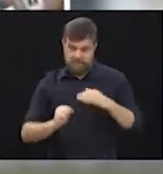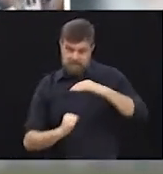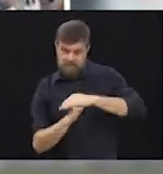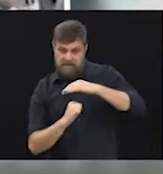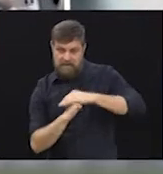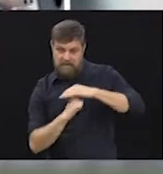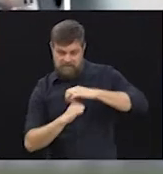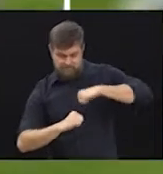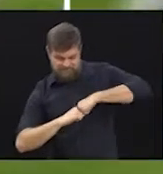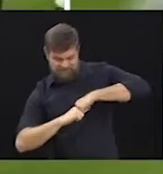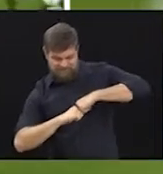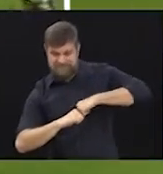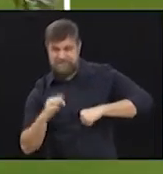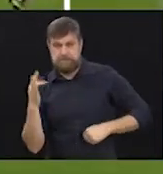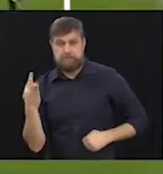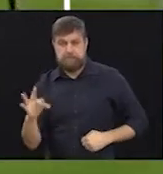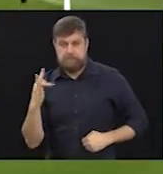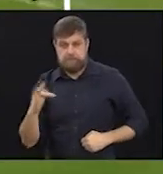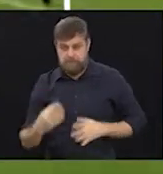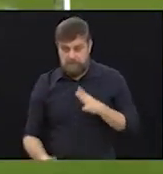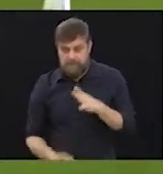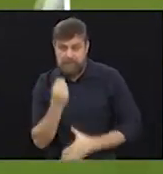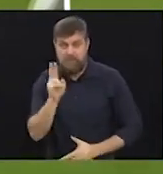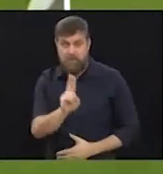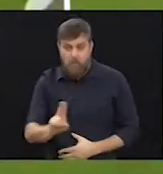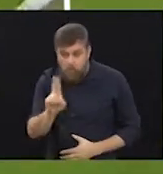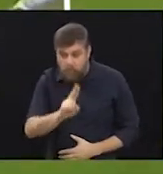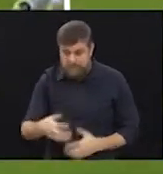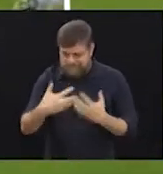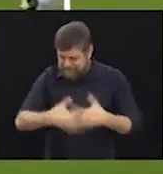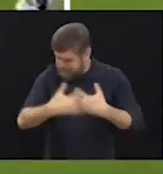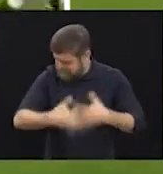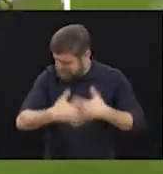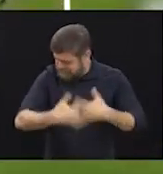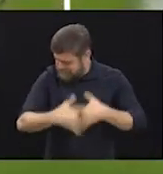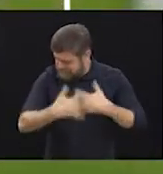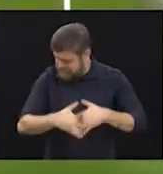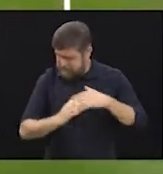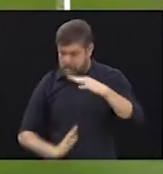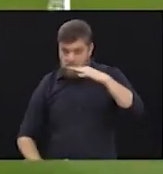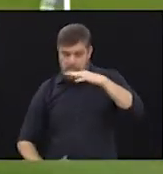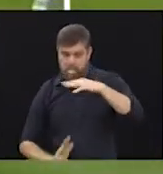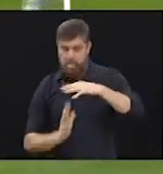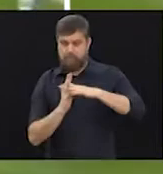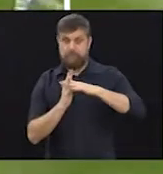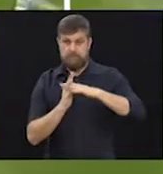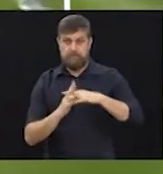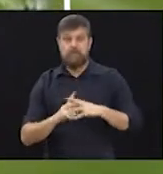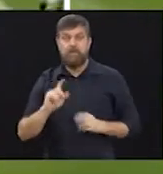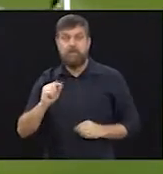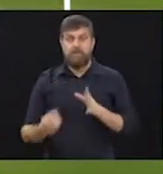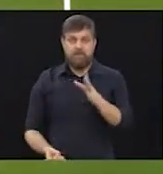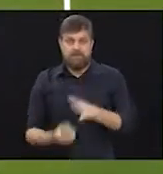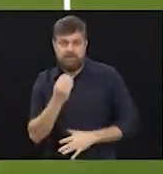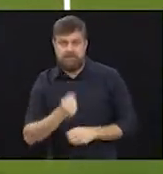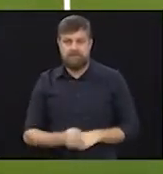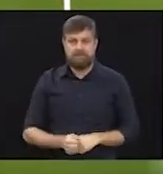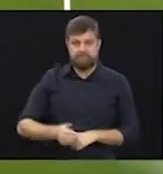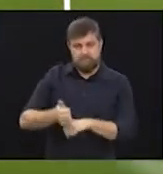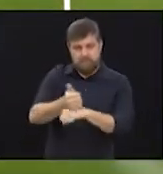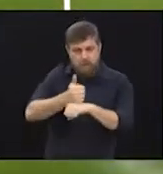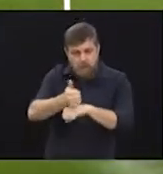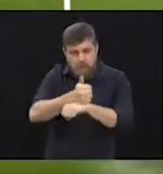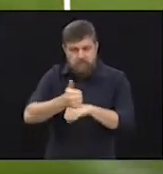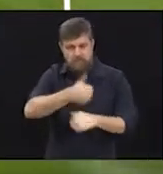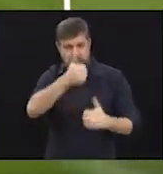uma articulação que sofre pelo uso em excesso. Então, o uso em excesso de uma articulação em atletas de ponta, por